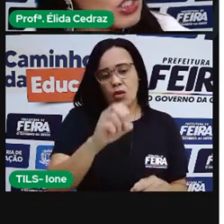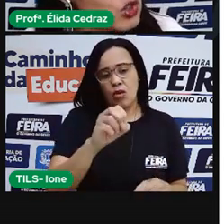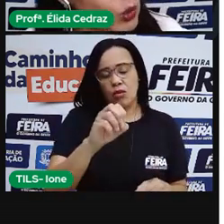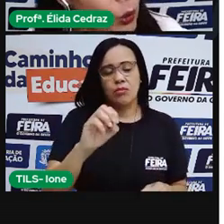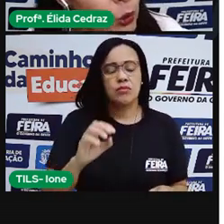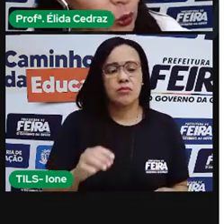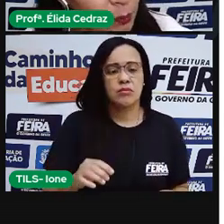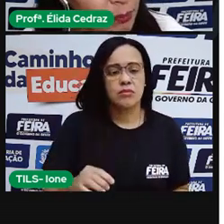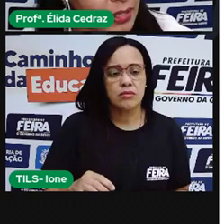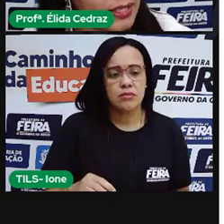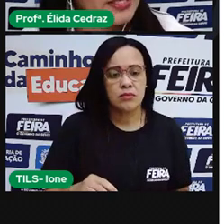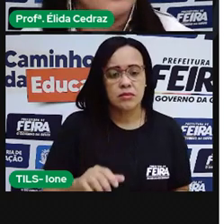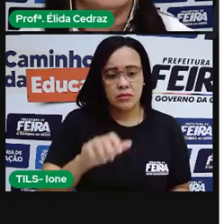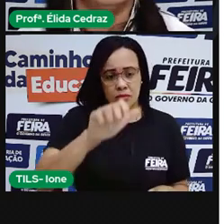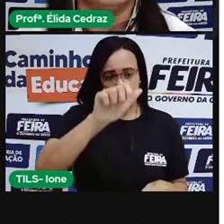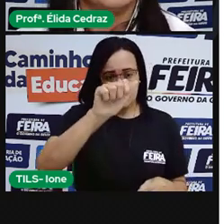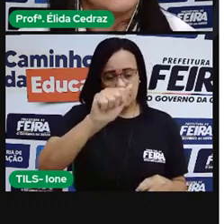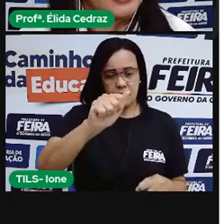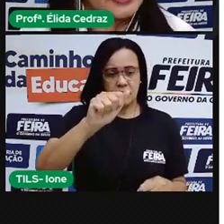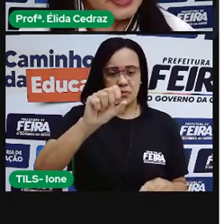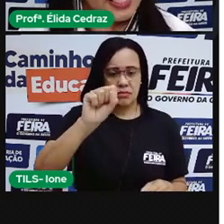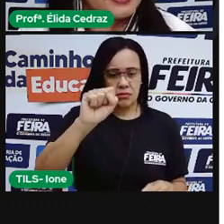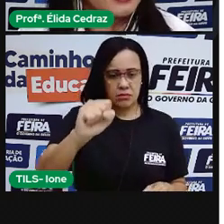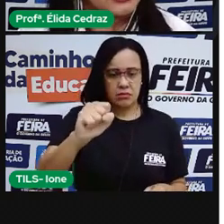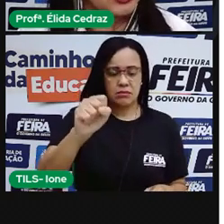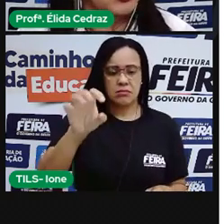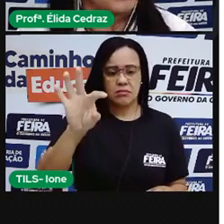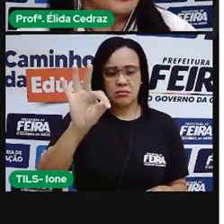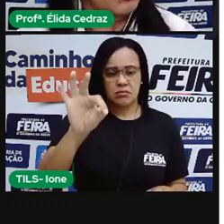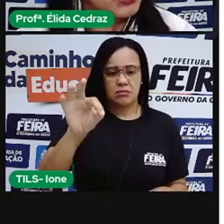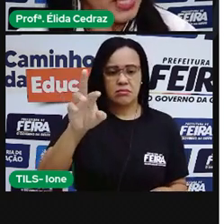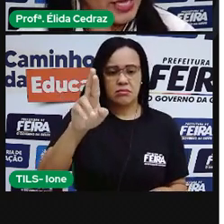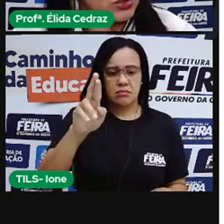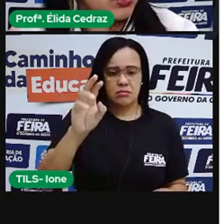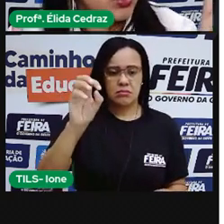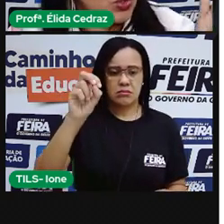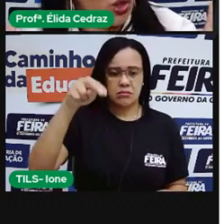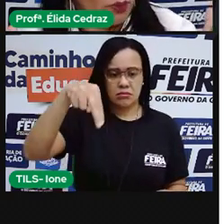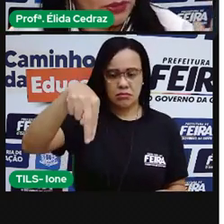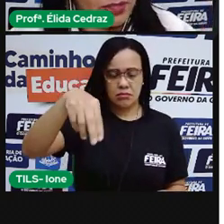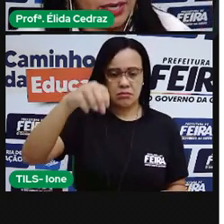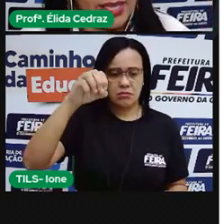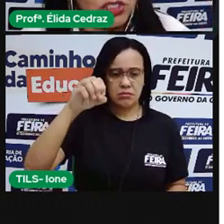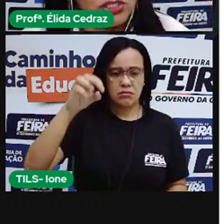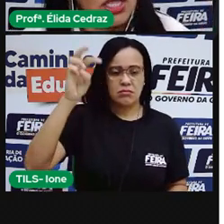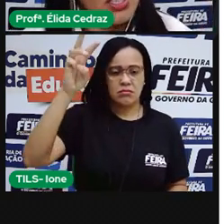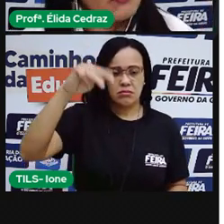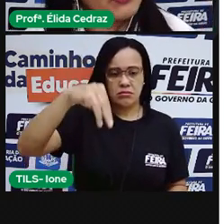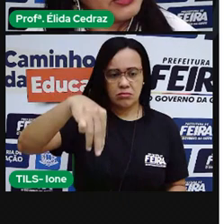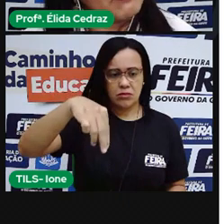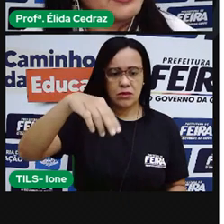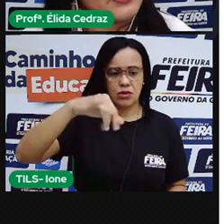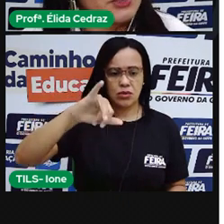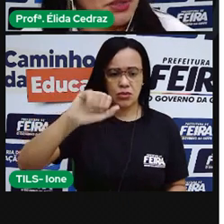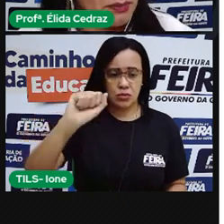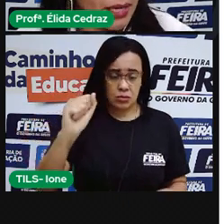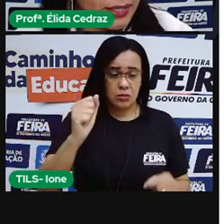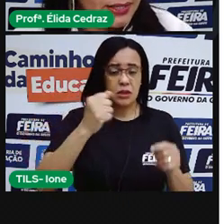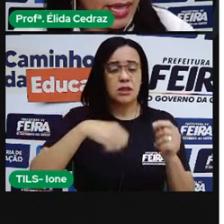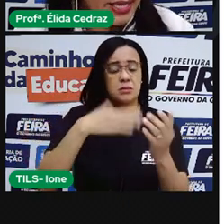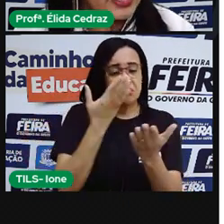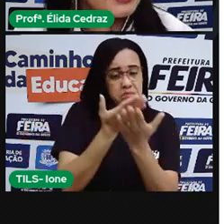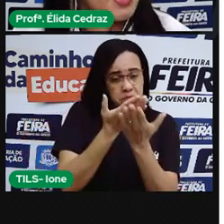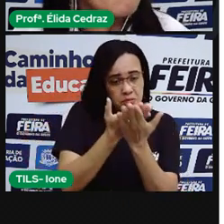astronomia que é a ciência que estuda os astros, os corpos celestes, foi que fizeram as